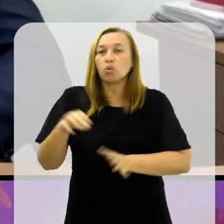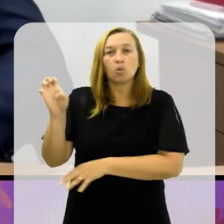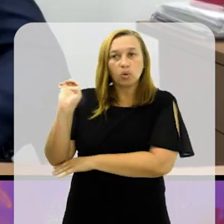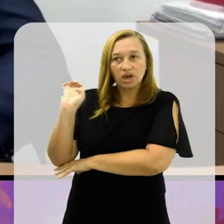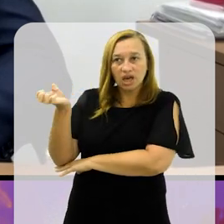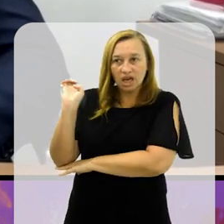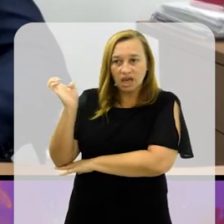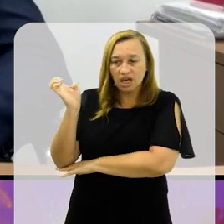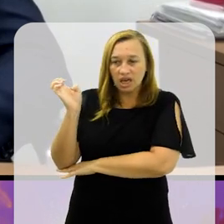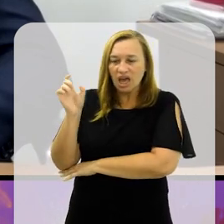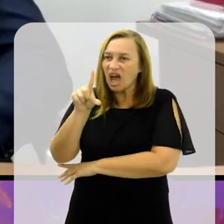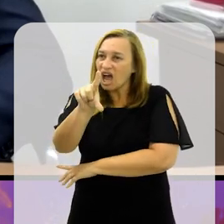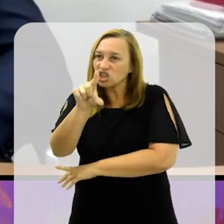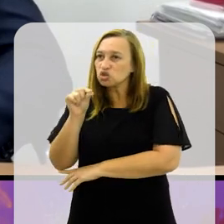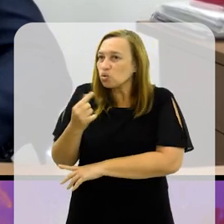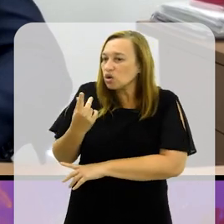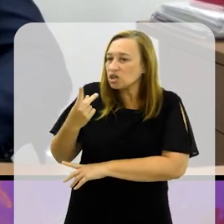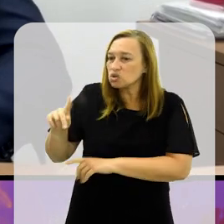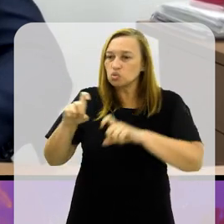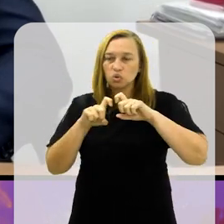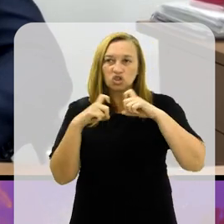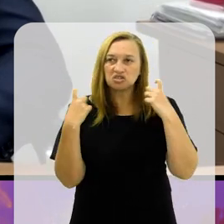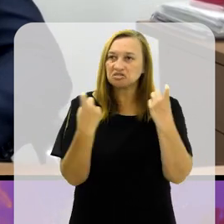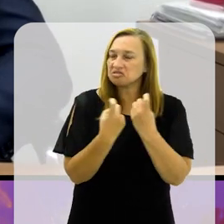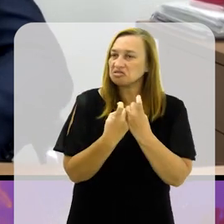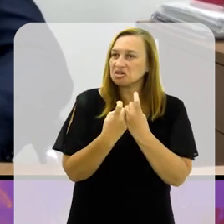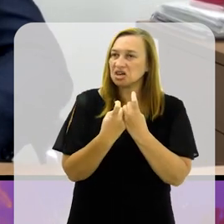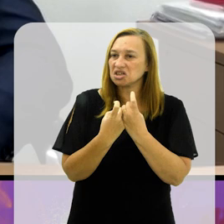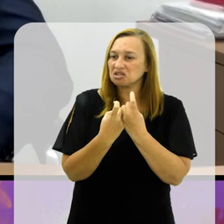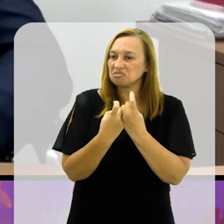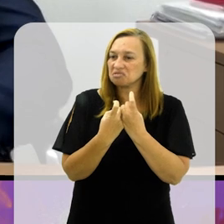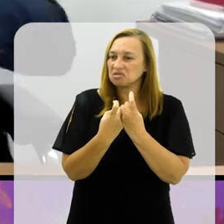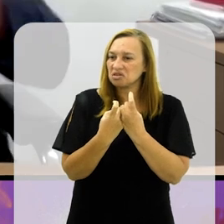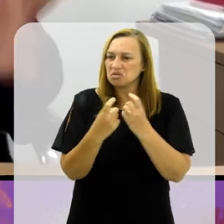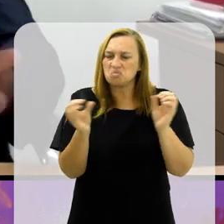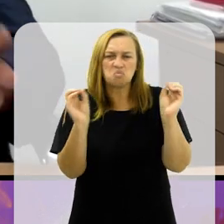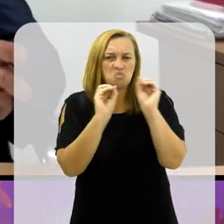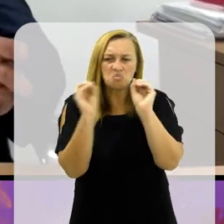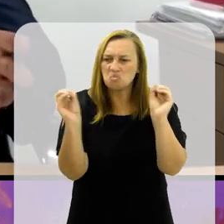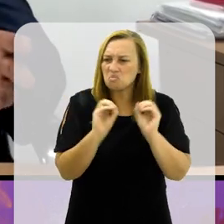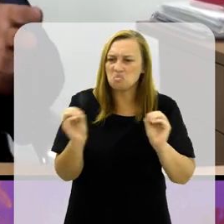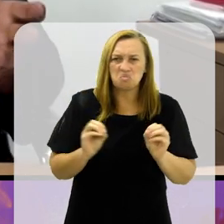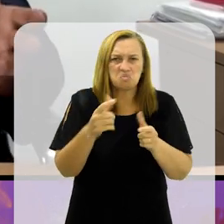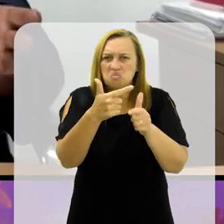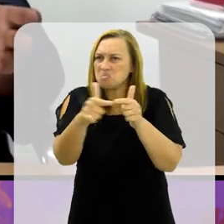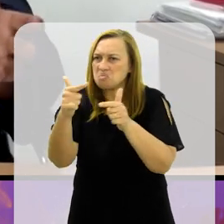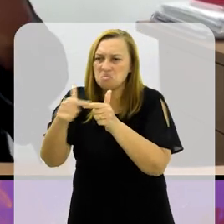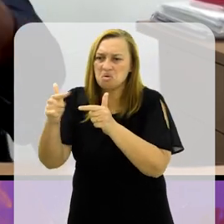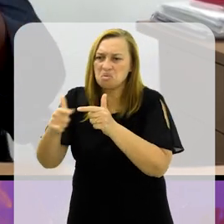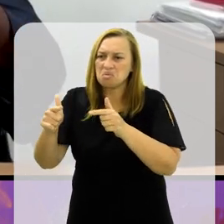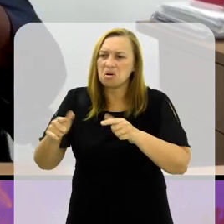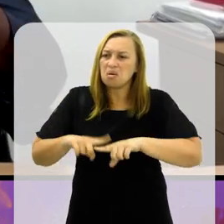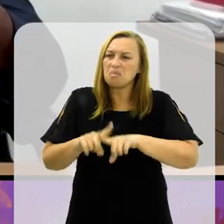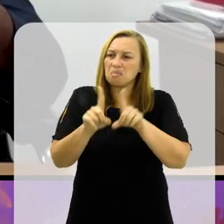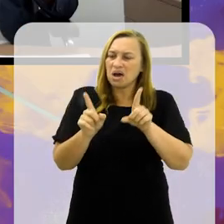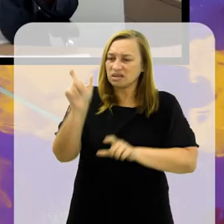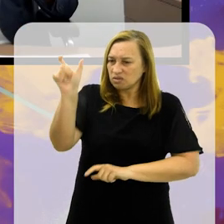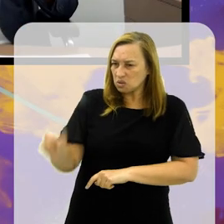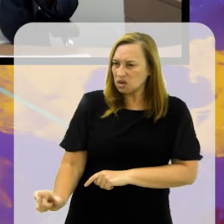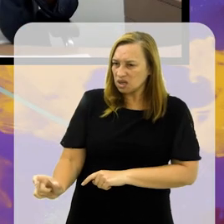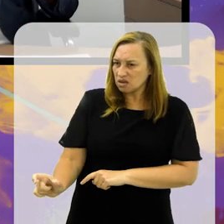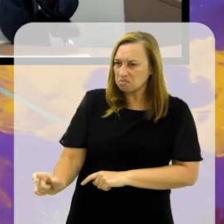opção não faz em nenhum momento relevância, mas torna ele uma bandeira.